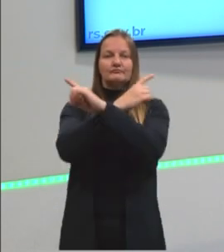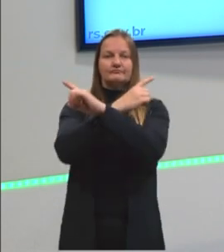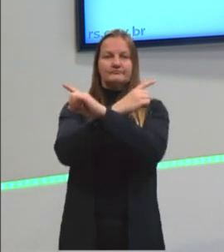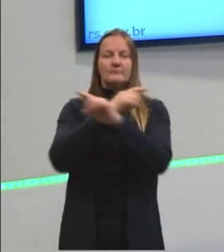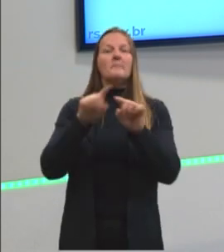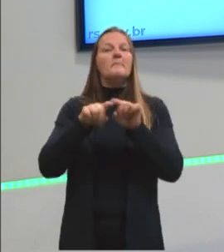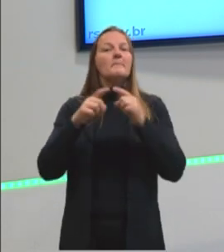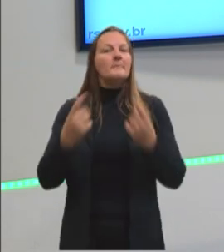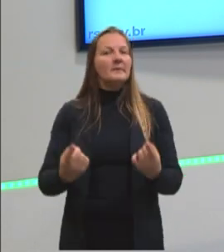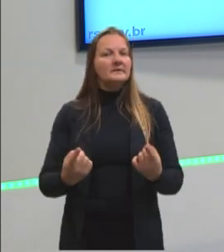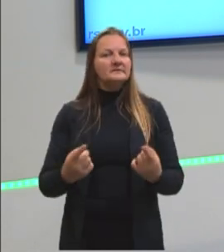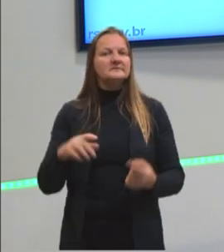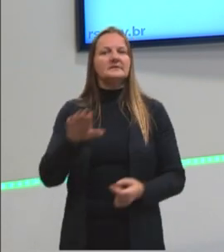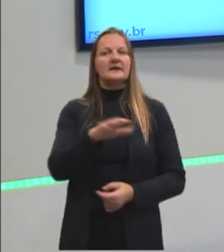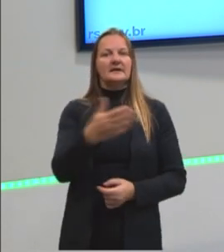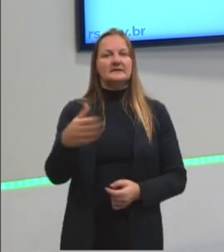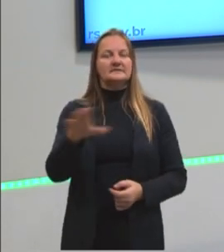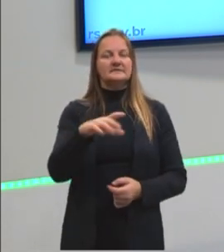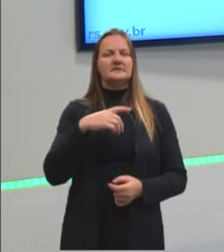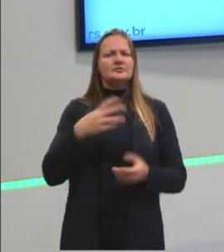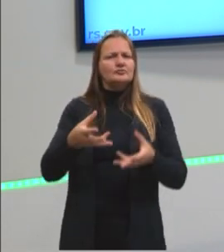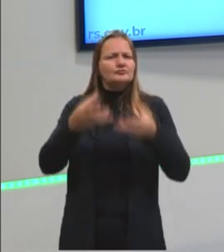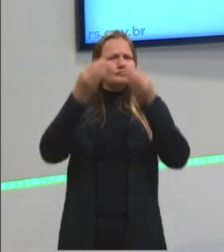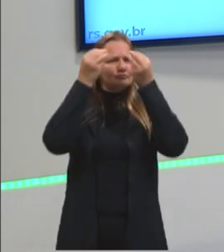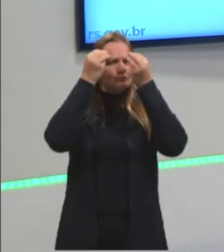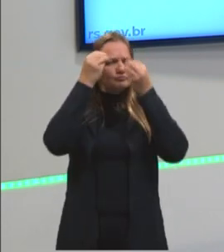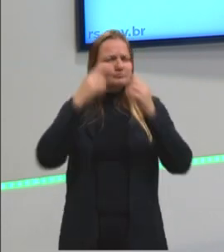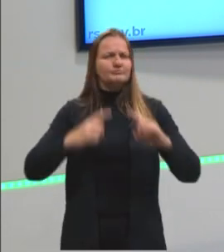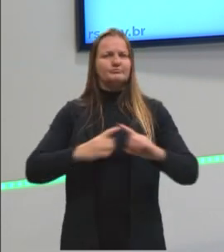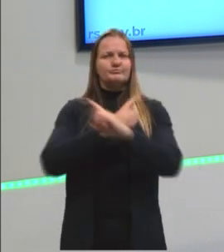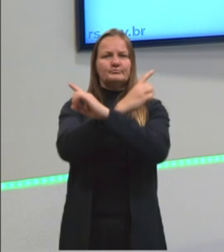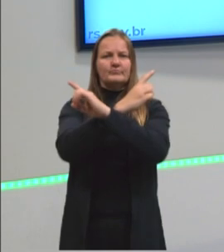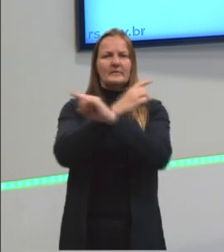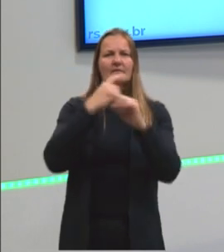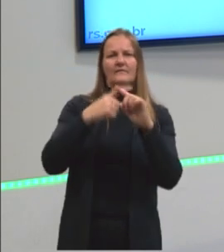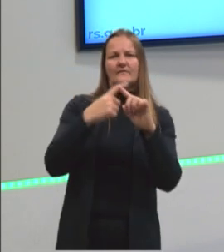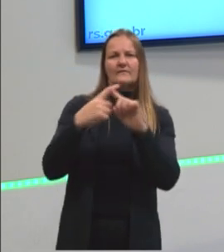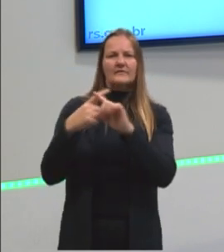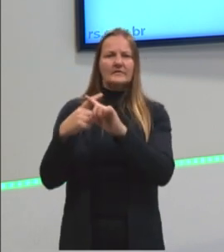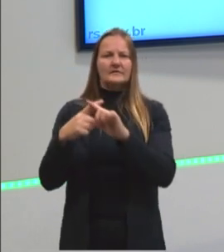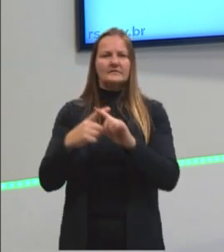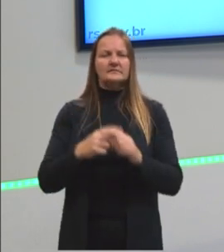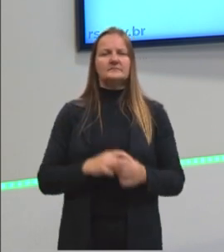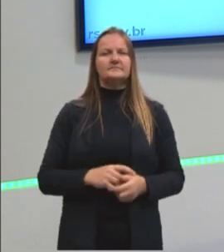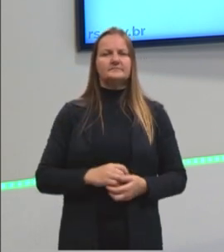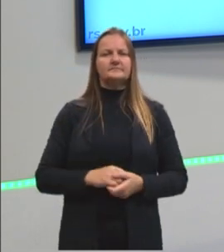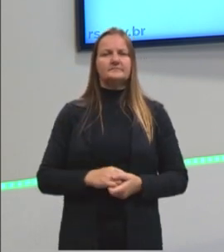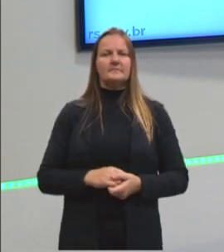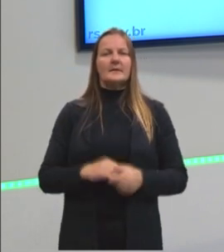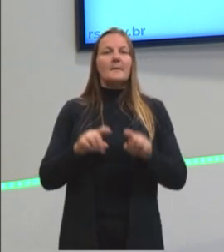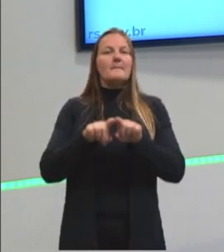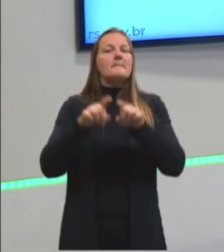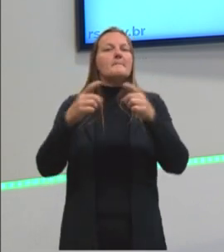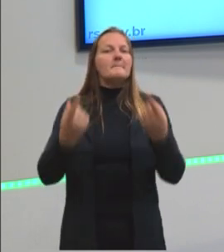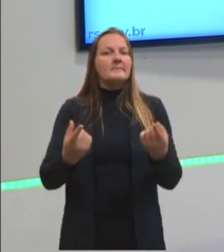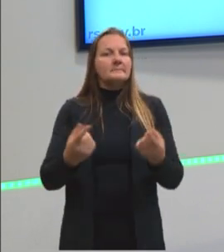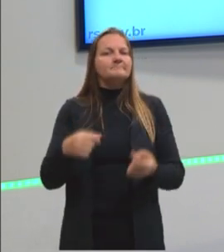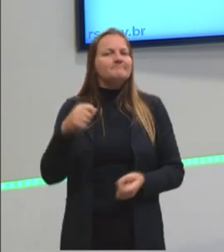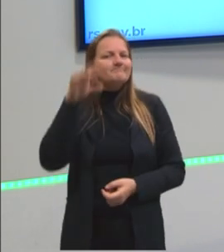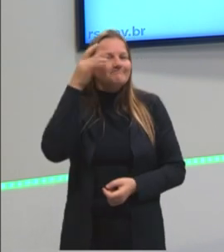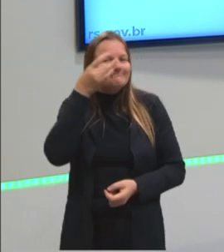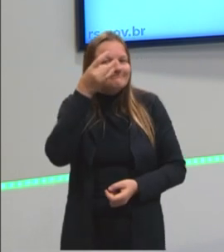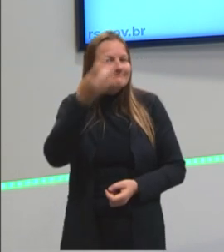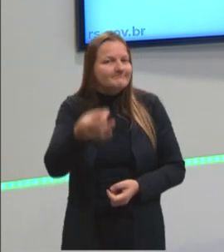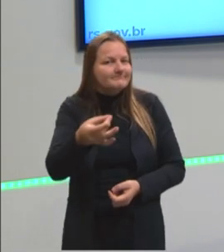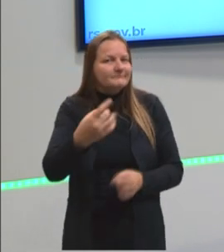mas a gente tem aquela noção, ah, regra de três multiplica cruzado, tranquilo. Mas, tem que prestar muita